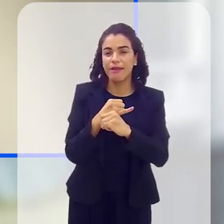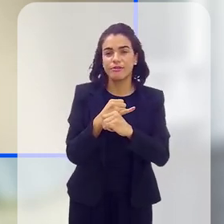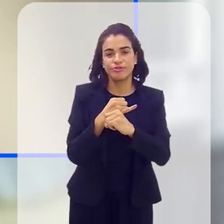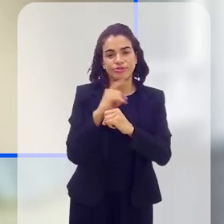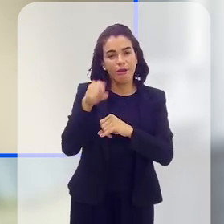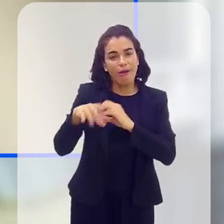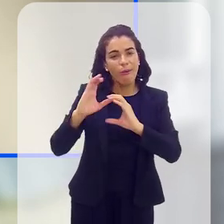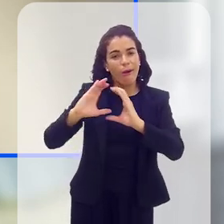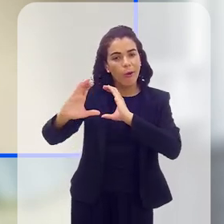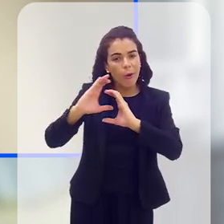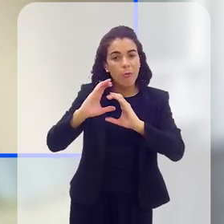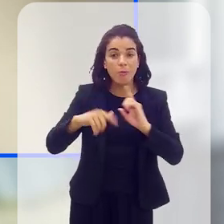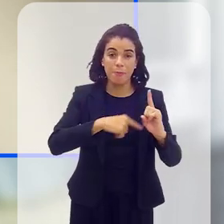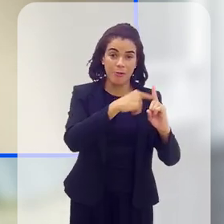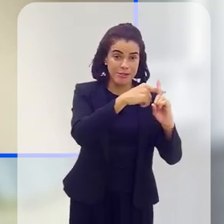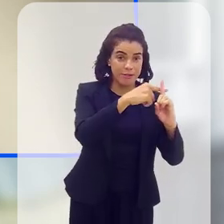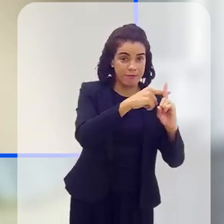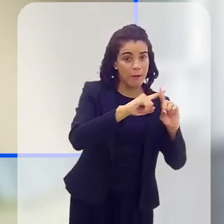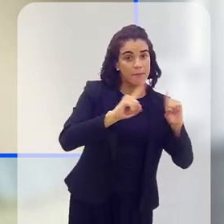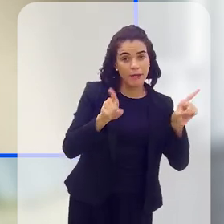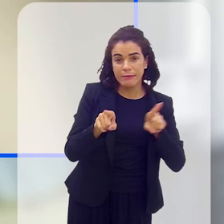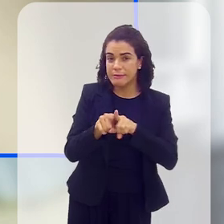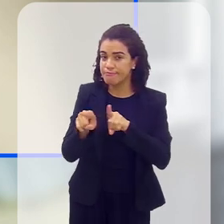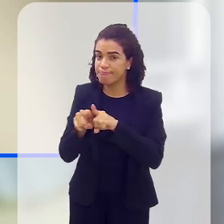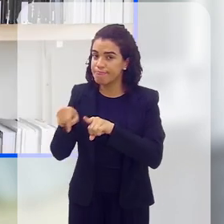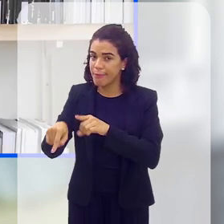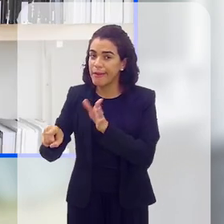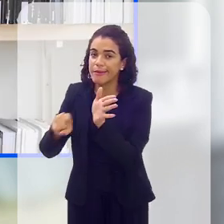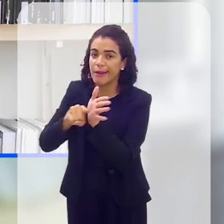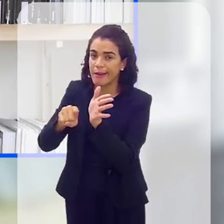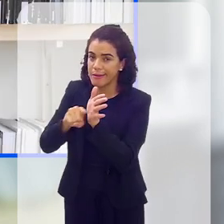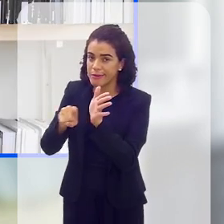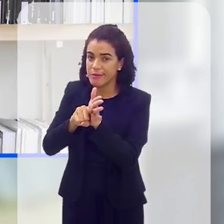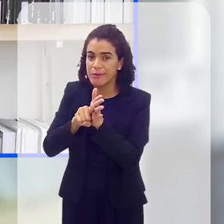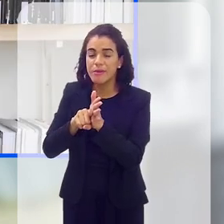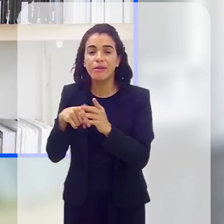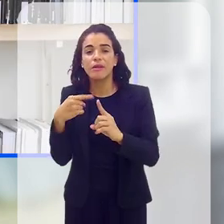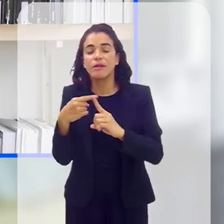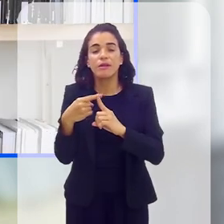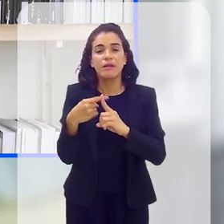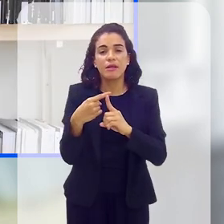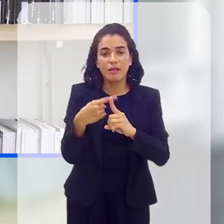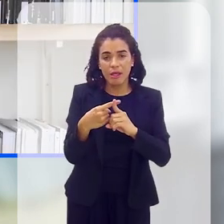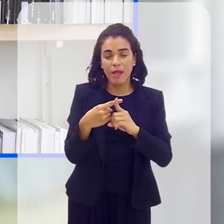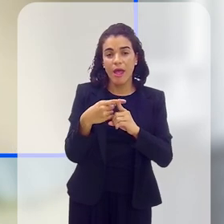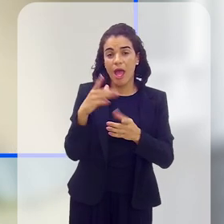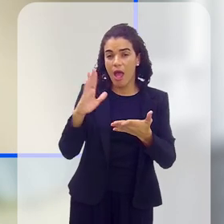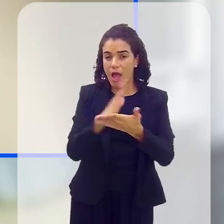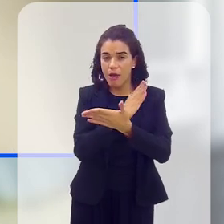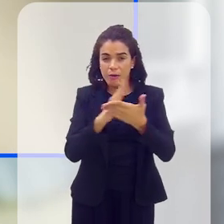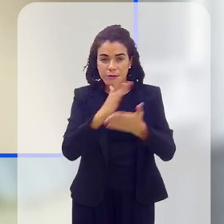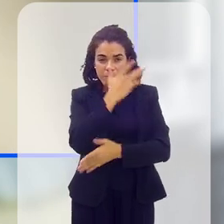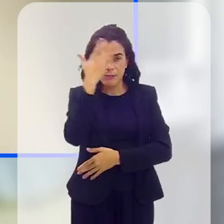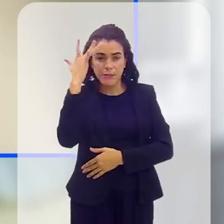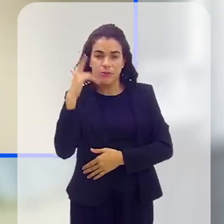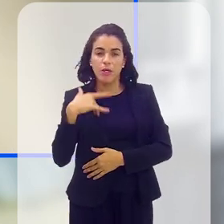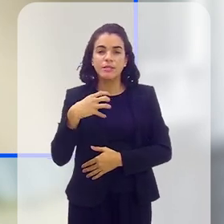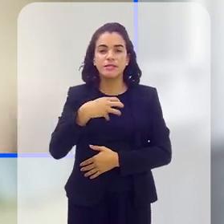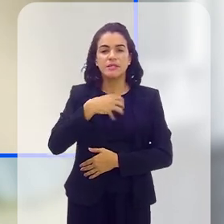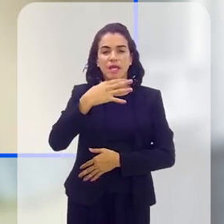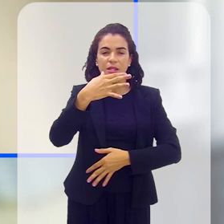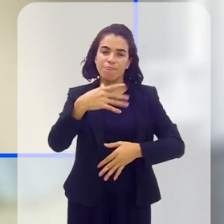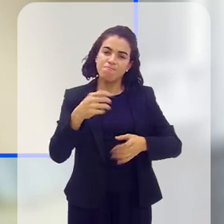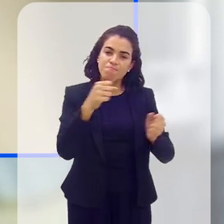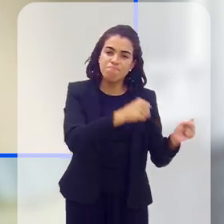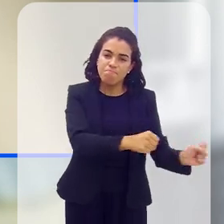meio de comunicação muito positivo, mas ela é uma arma muito grande, porque ali as pessoas se acham no tribunal